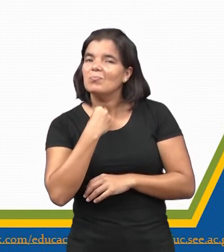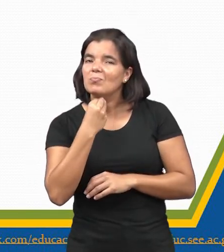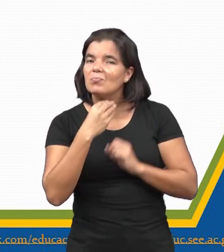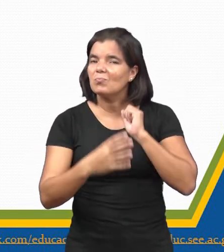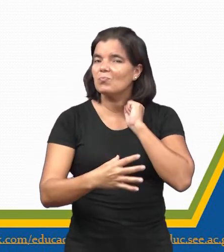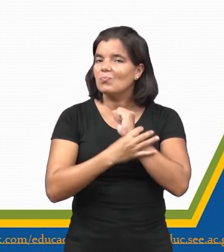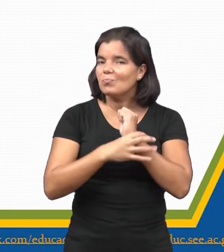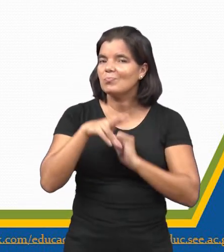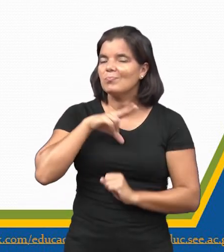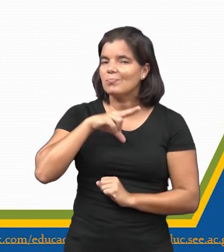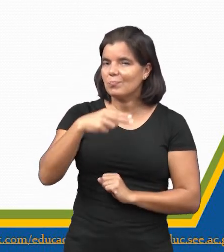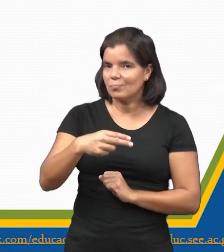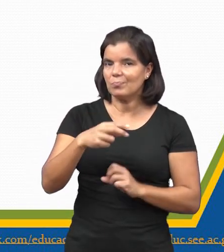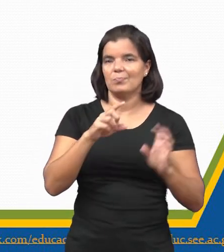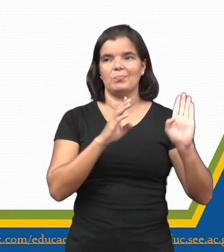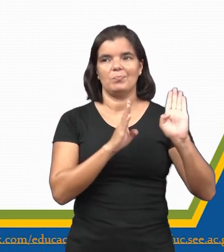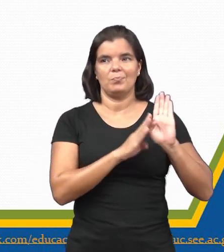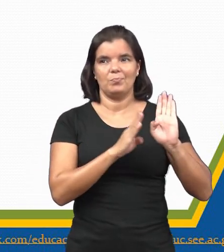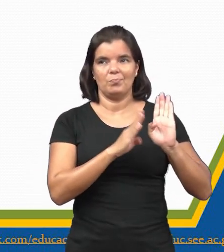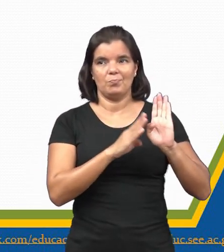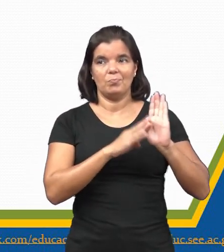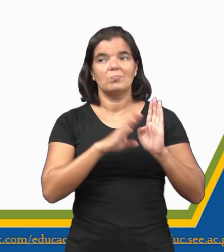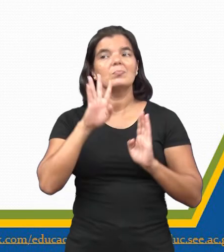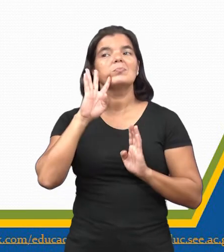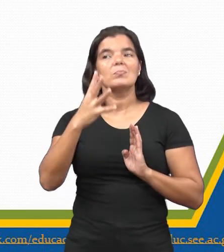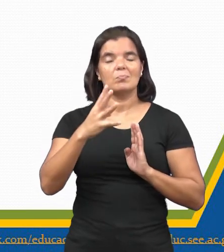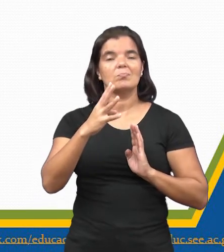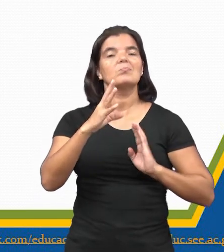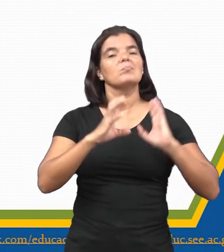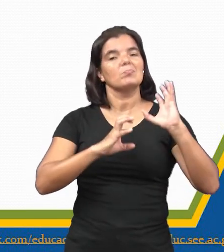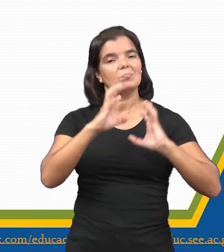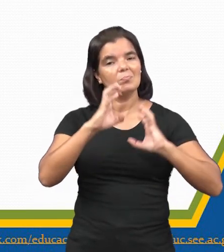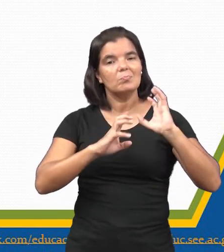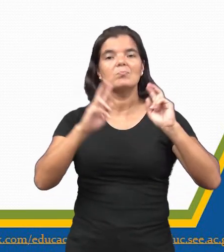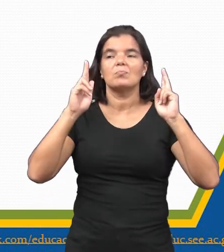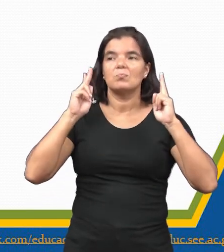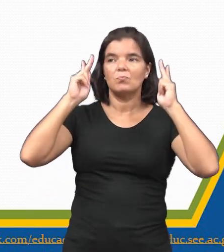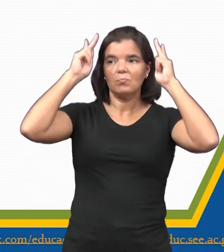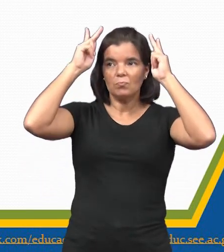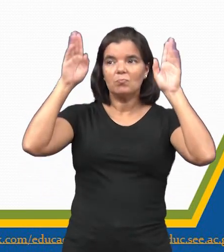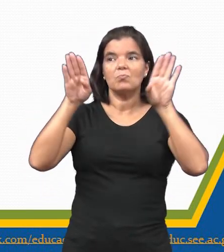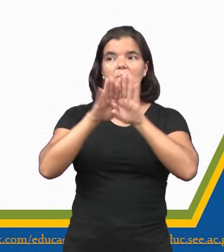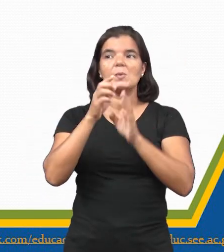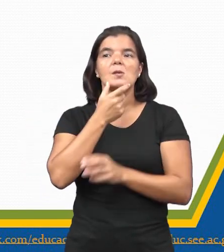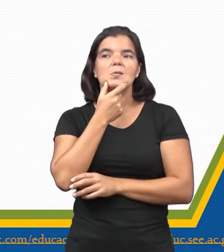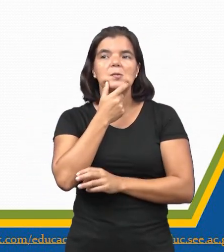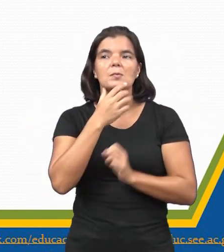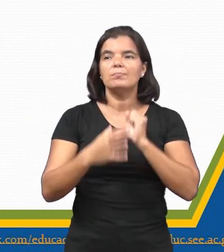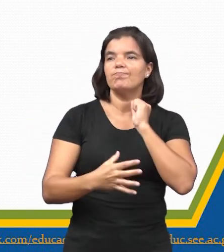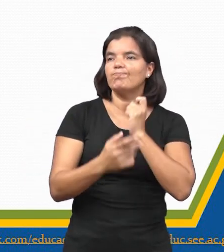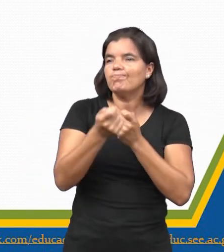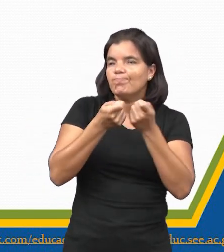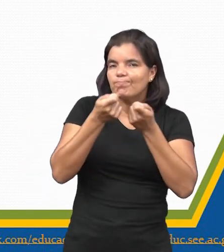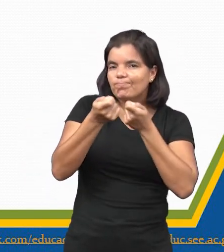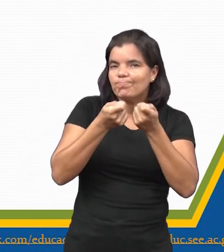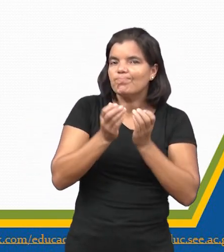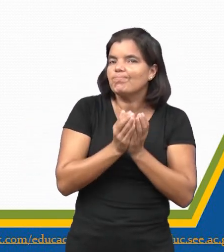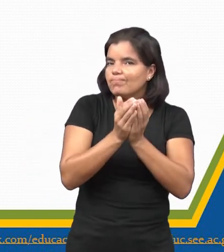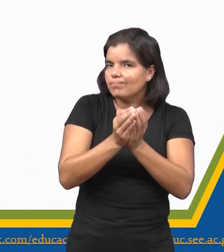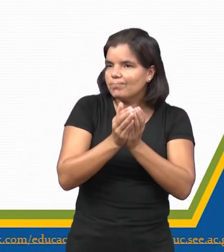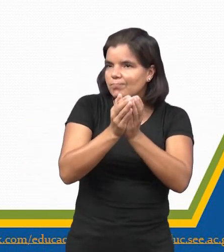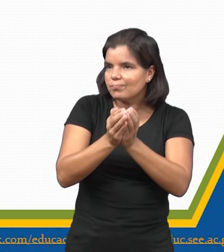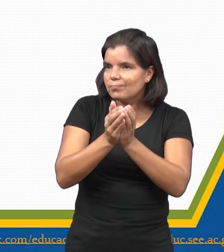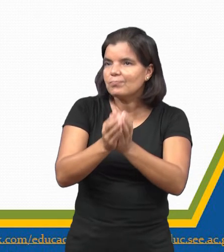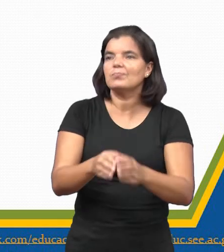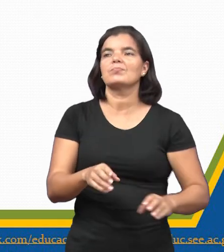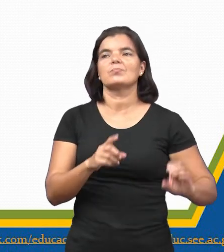português sobre a colônia. Letra B, foram resultado das disputas entre Holanda e Inglaterra pelo controle de navegação comercial